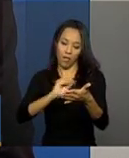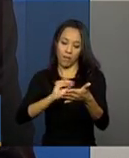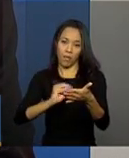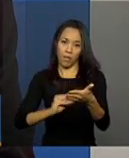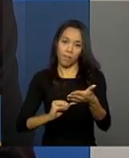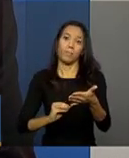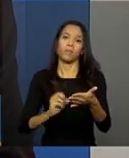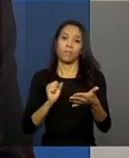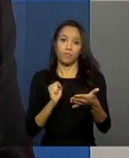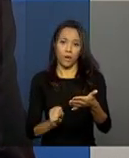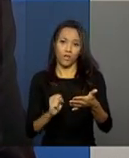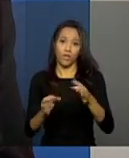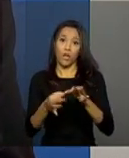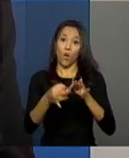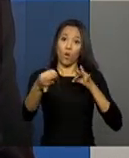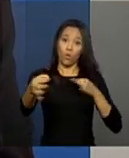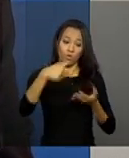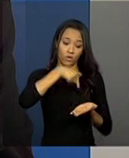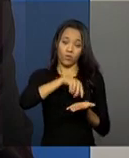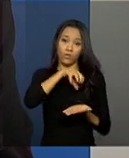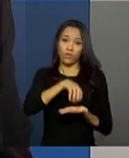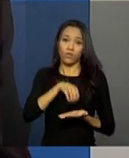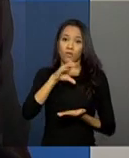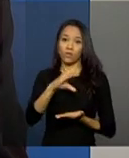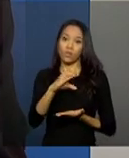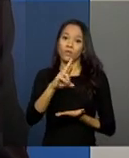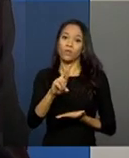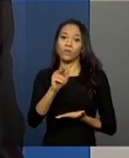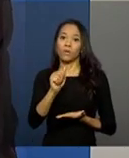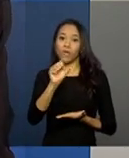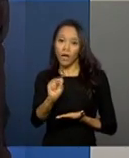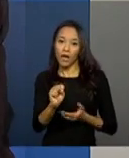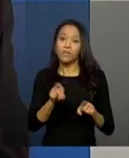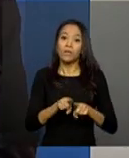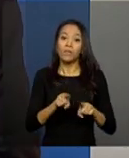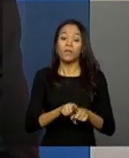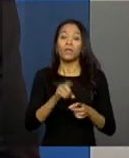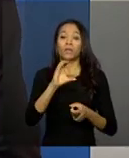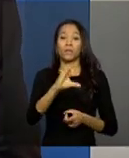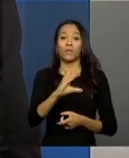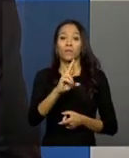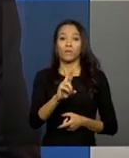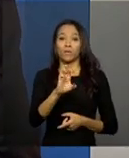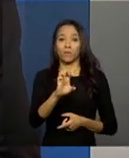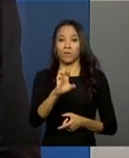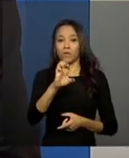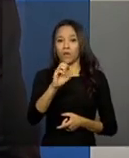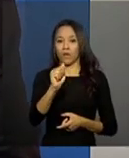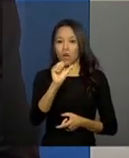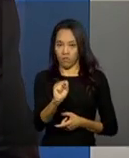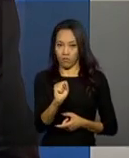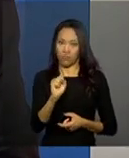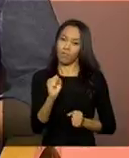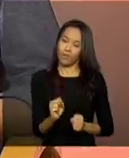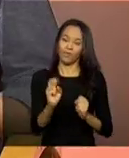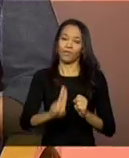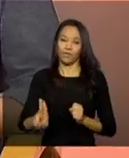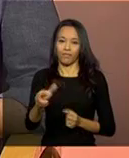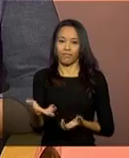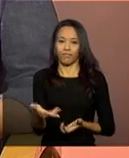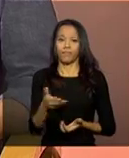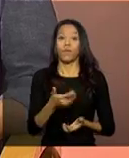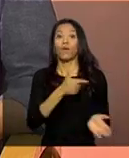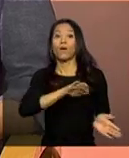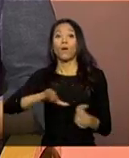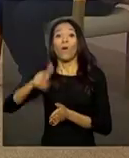CRAS e CREAS. Quer dizer, é mais uma vantagem que já está pronto nesse prontuário hoje disponível. Tem um elemento